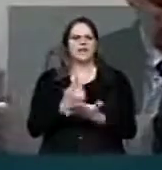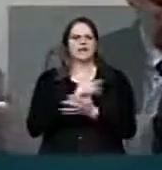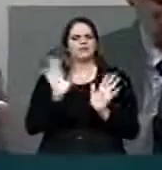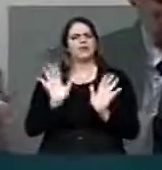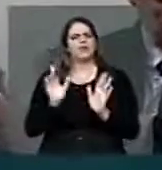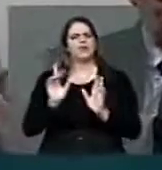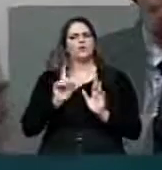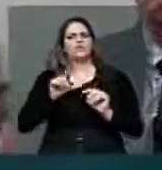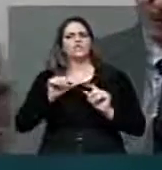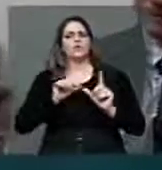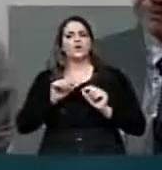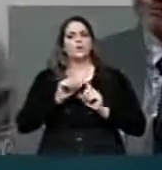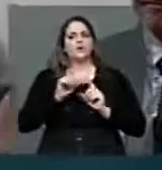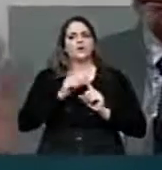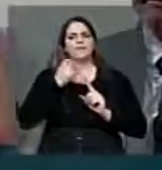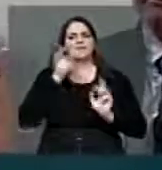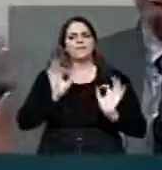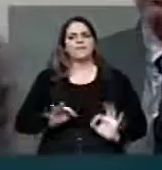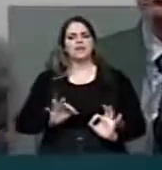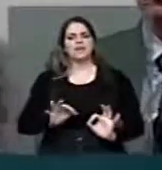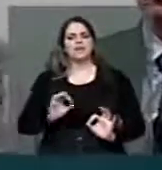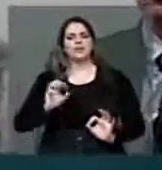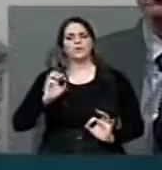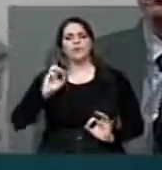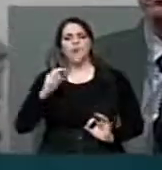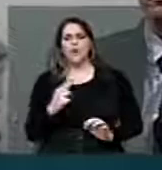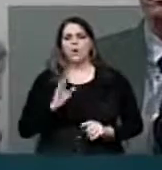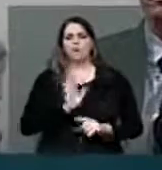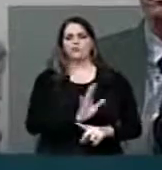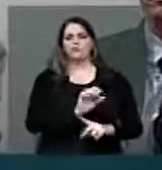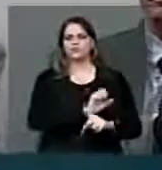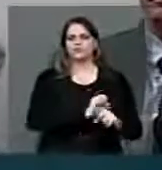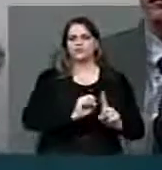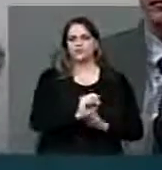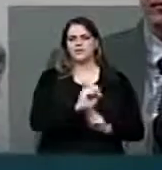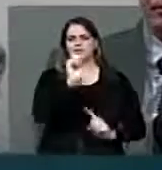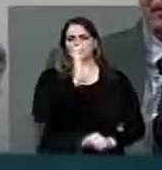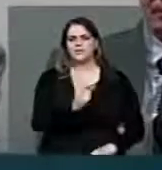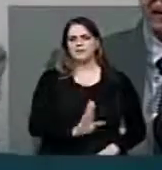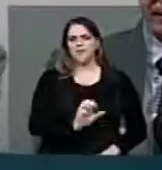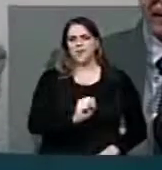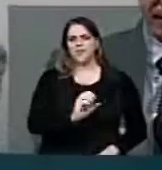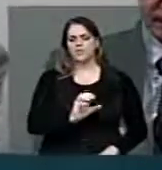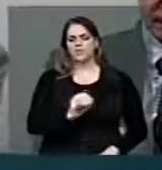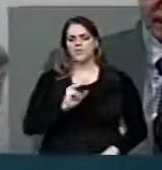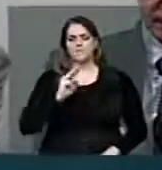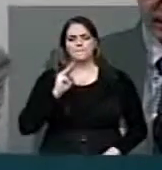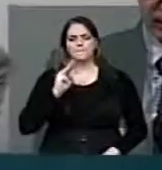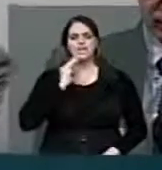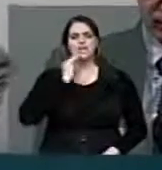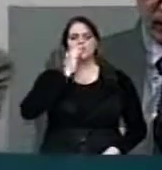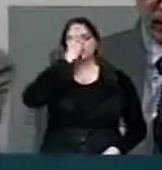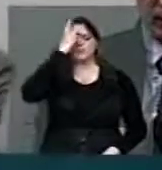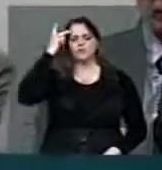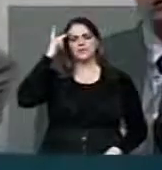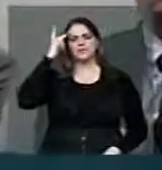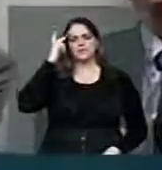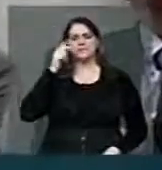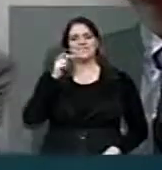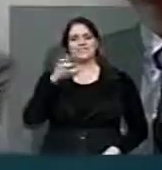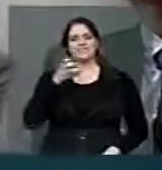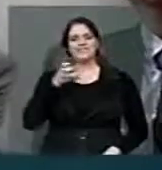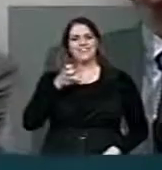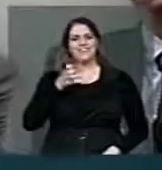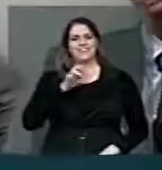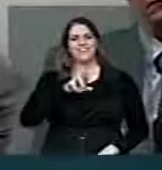palavras, ou se vai atender aquilo que a sociedade brasileira, nos seus 80 milhões de internautas querem, que é uma rede neutra e